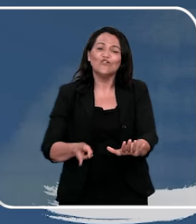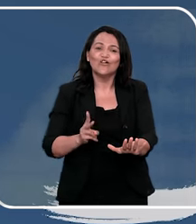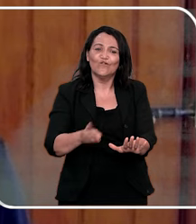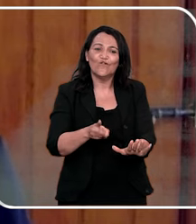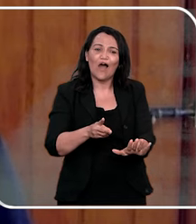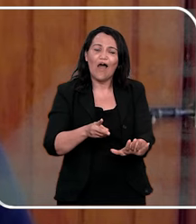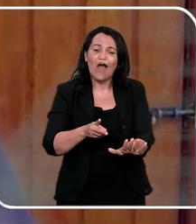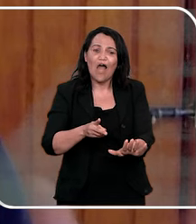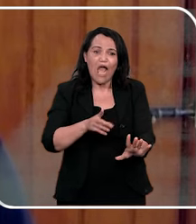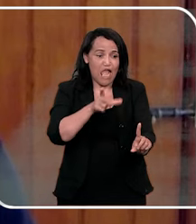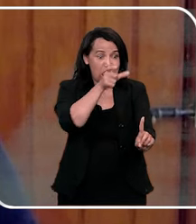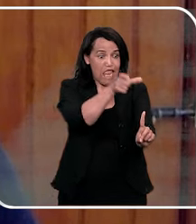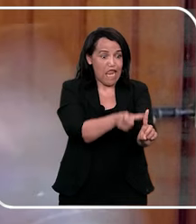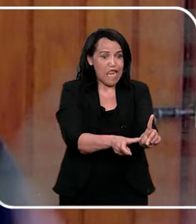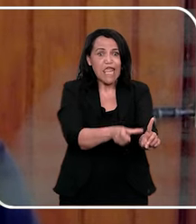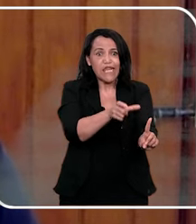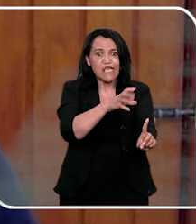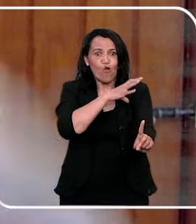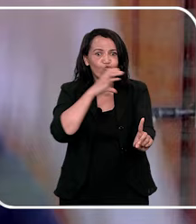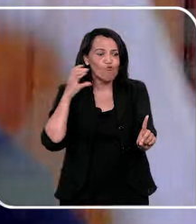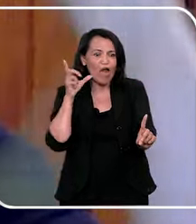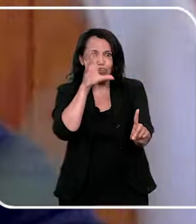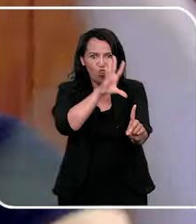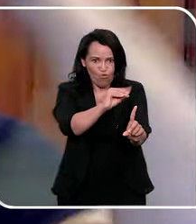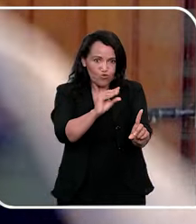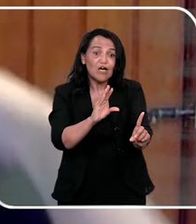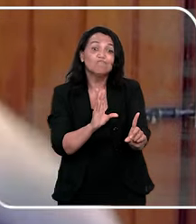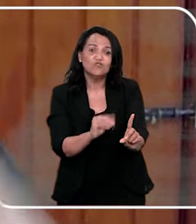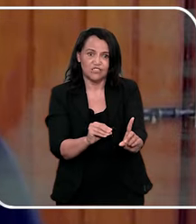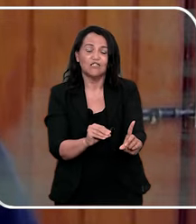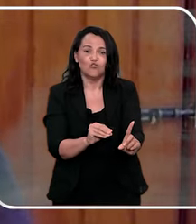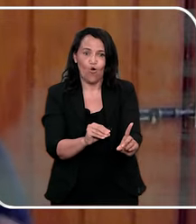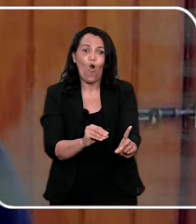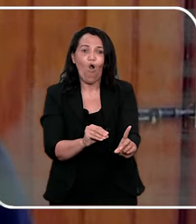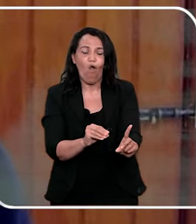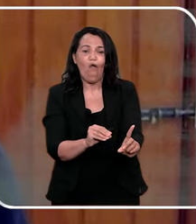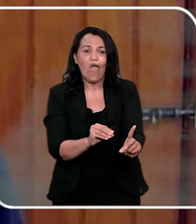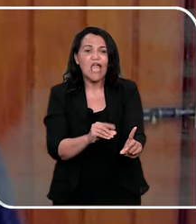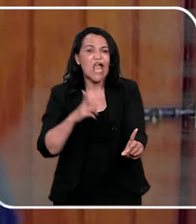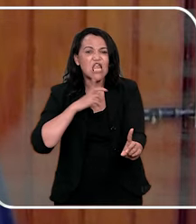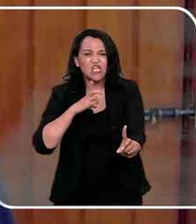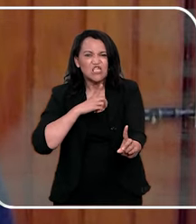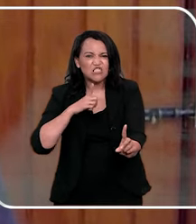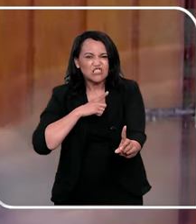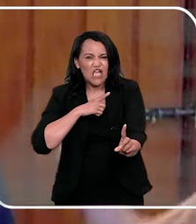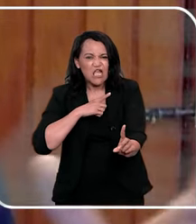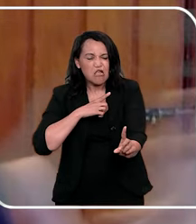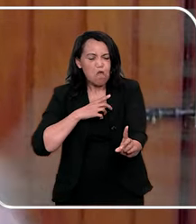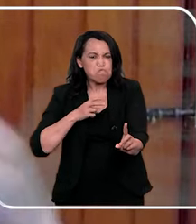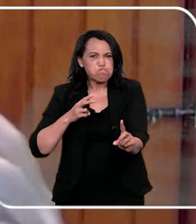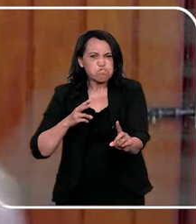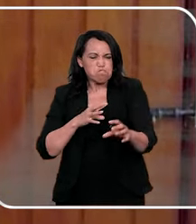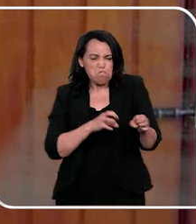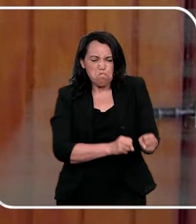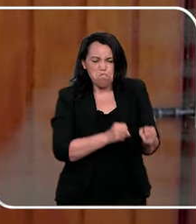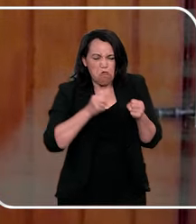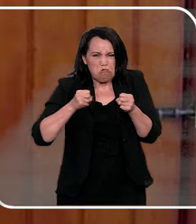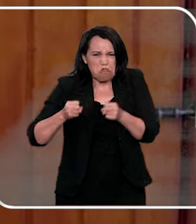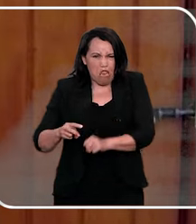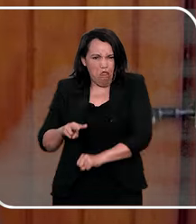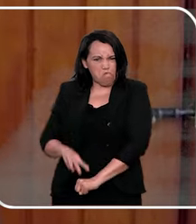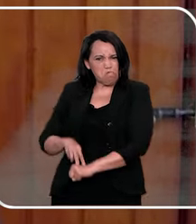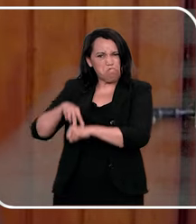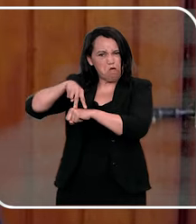para, ele nem é doente, não é pedófilo, ele se relaciona com mulheres, ele não sente prazer só com criança, mas a maioria, mas